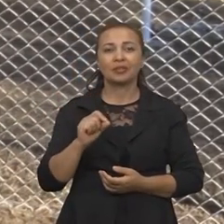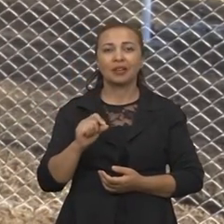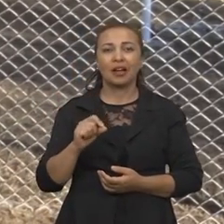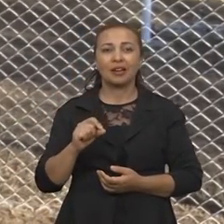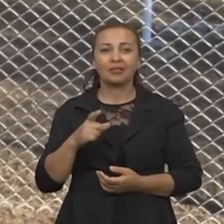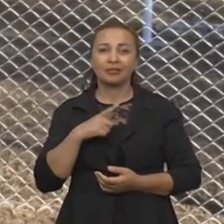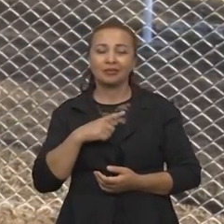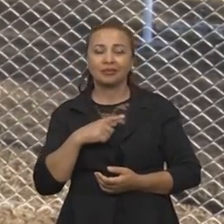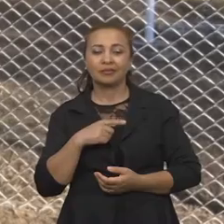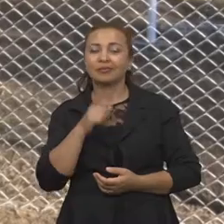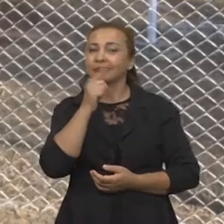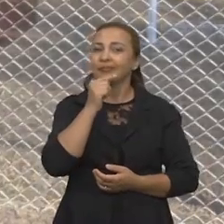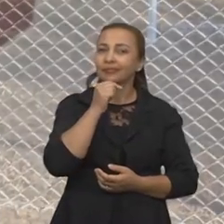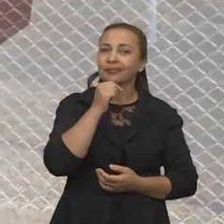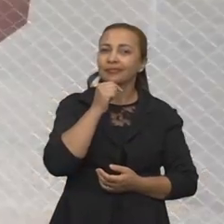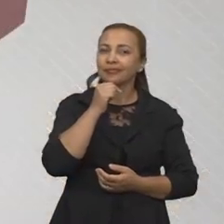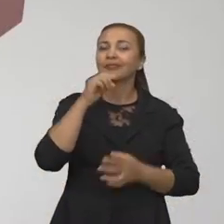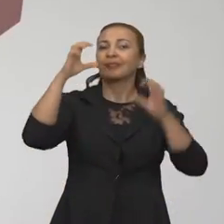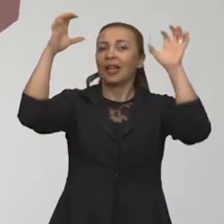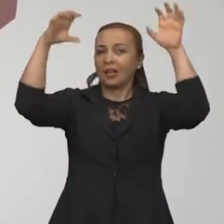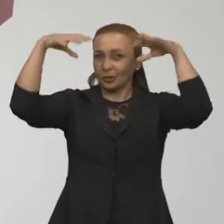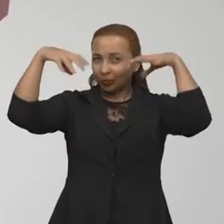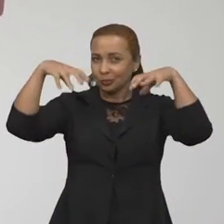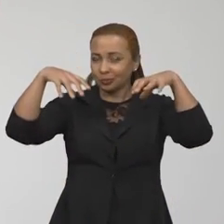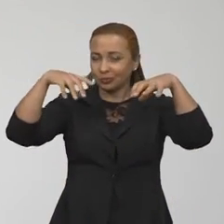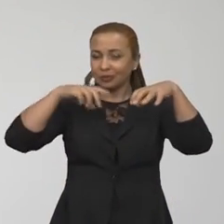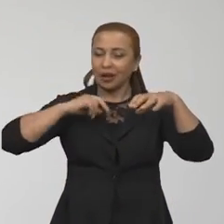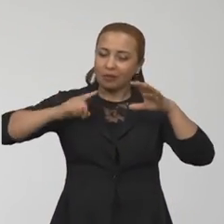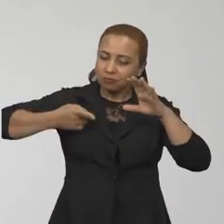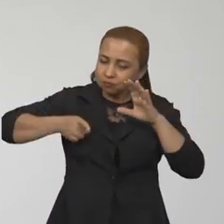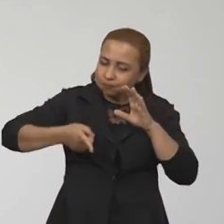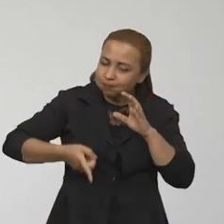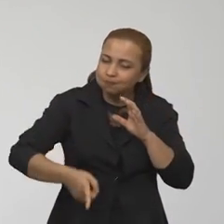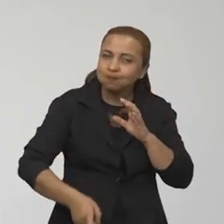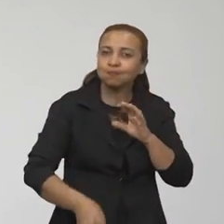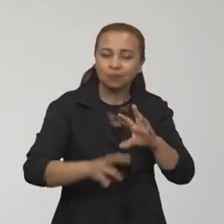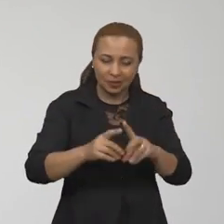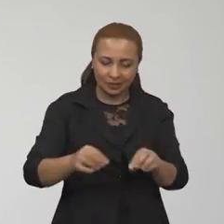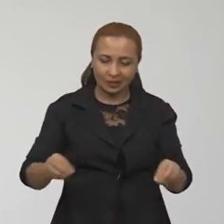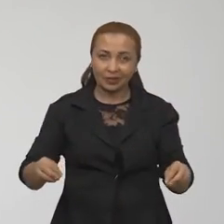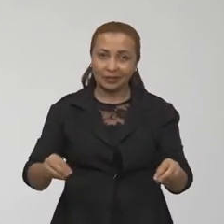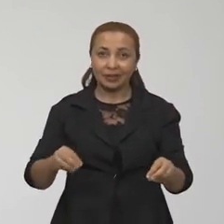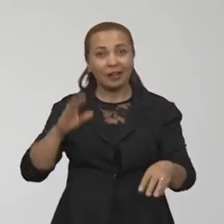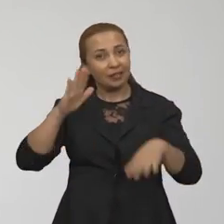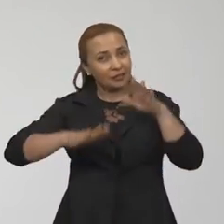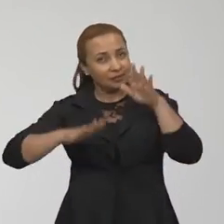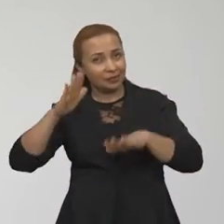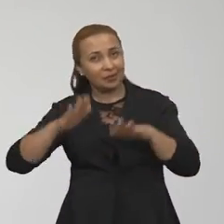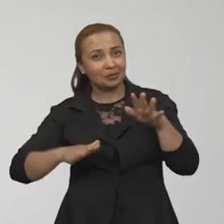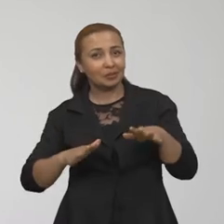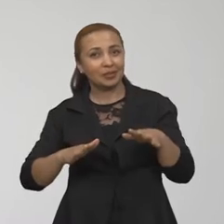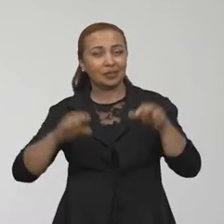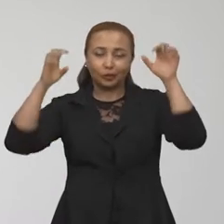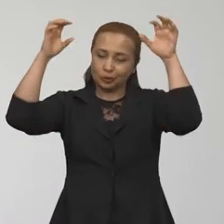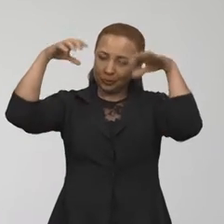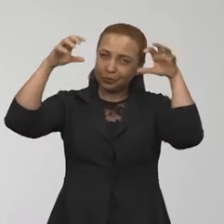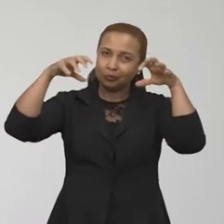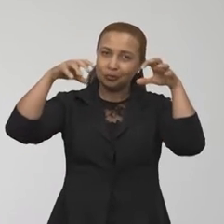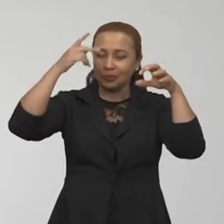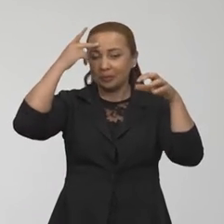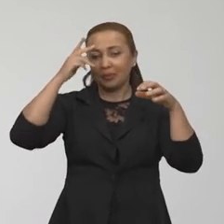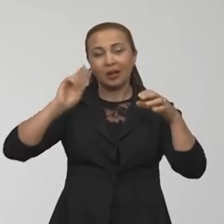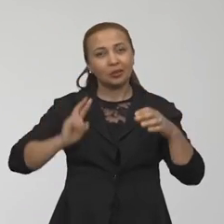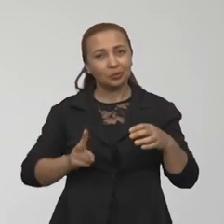que abastece o aquífero são as chuvas. Então elas dependem de recarga, que a gente chama de